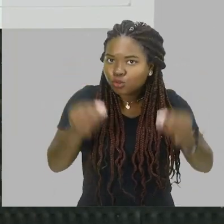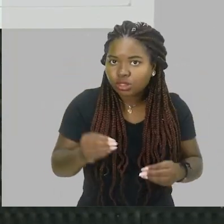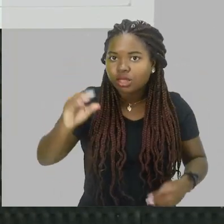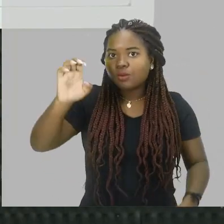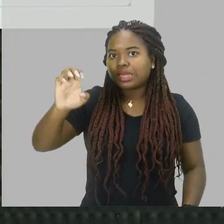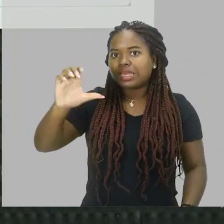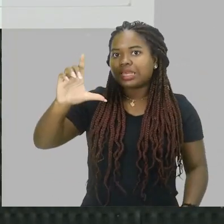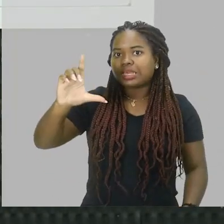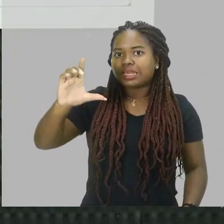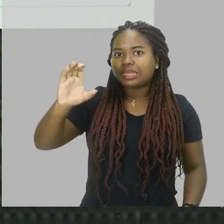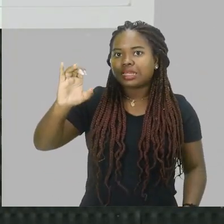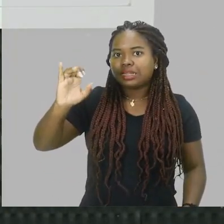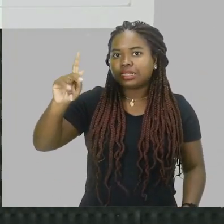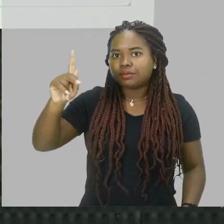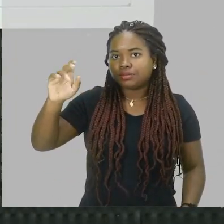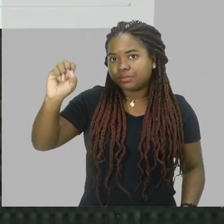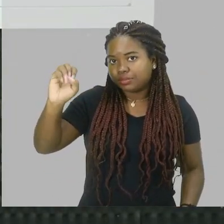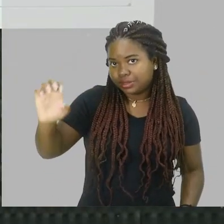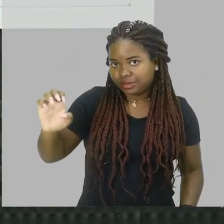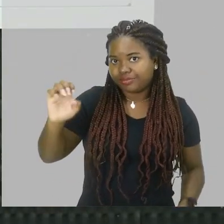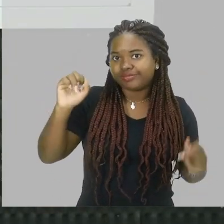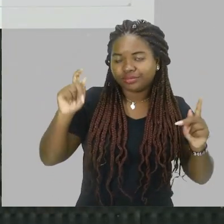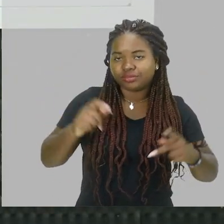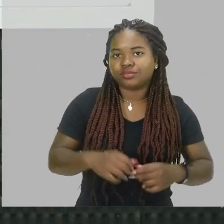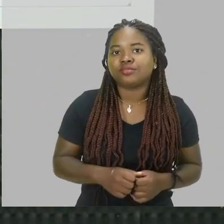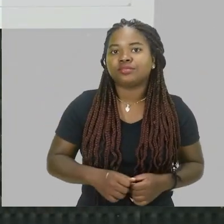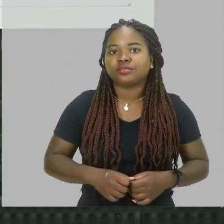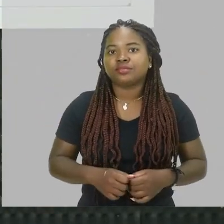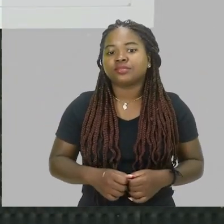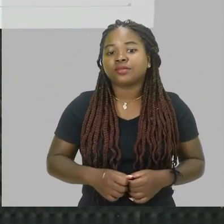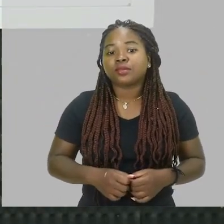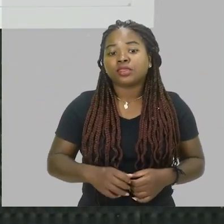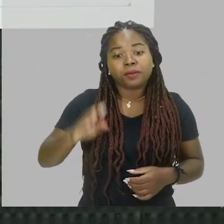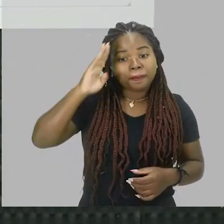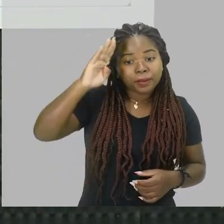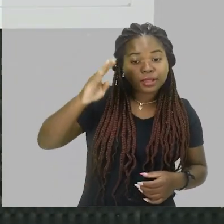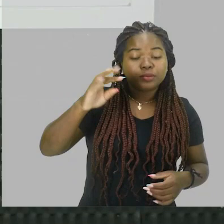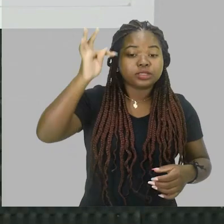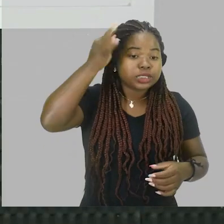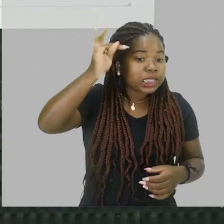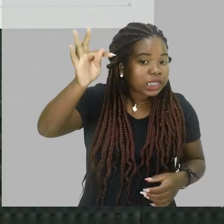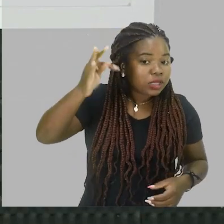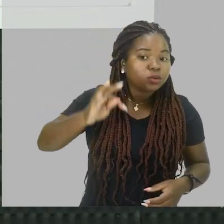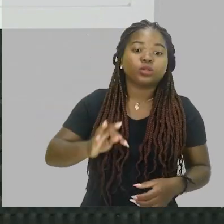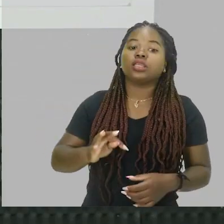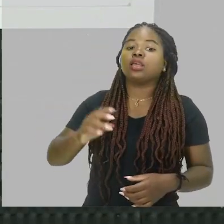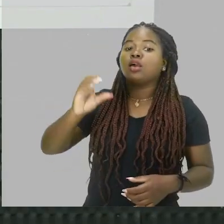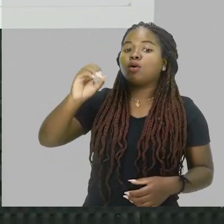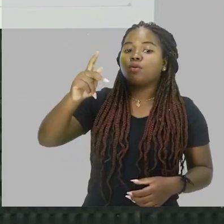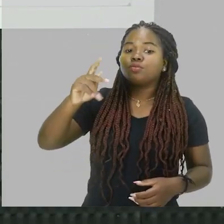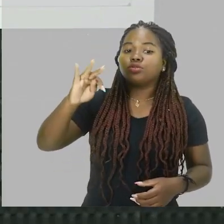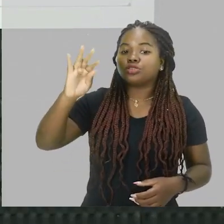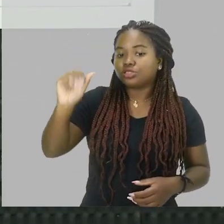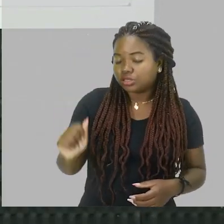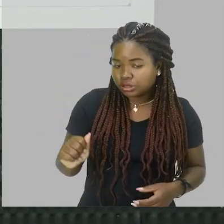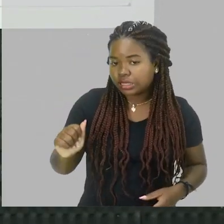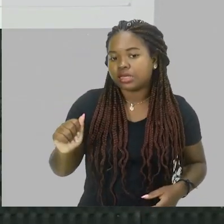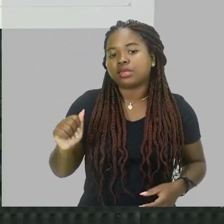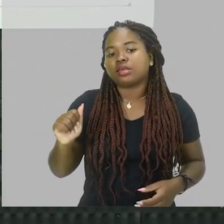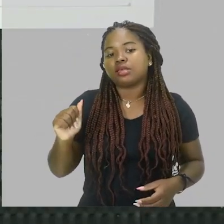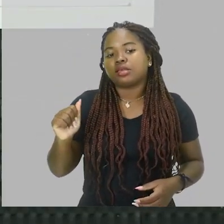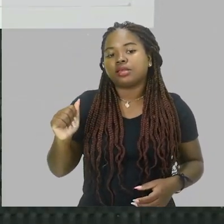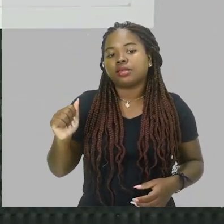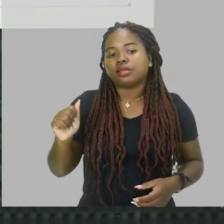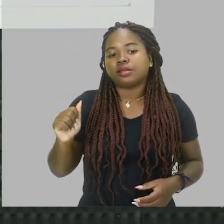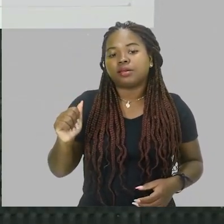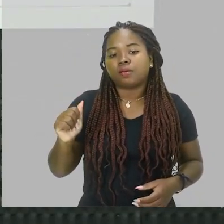tá certo? Então, os raios solares, pelo princípio da óptica geométrica, né? Eles não vão sofrer aqui curvas, isso levando em consideração